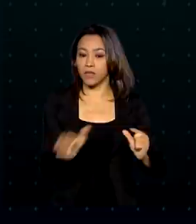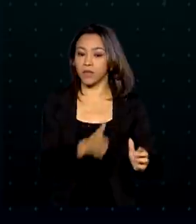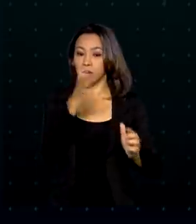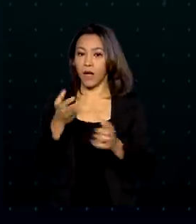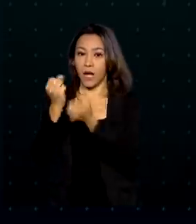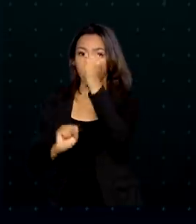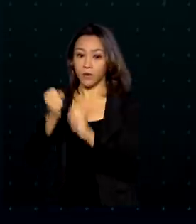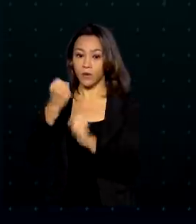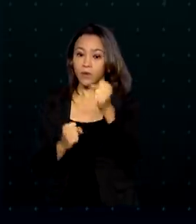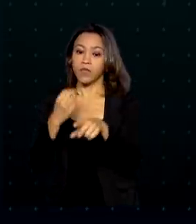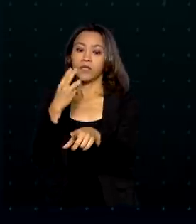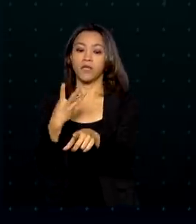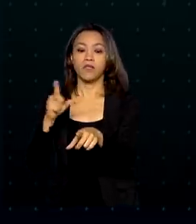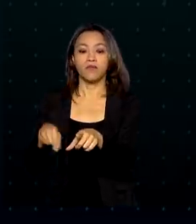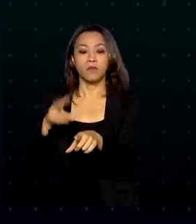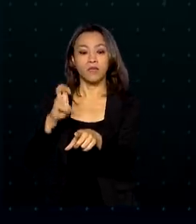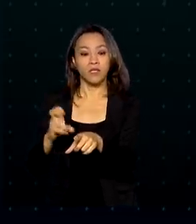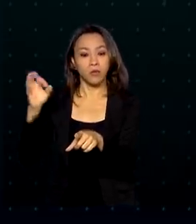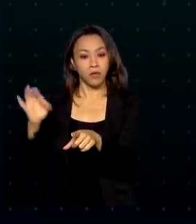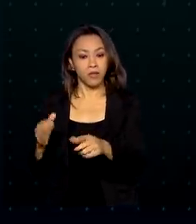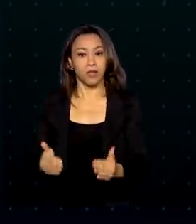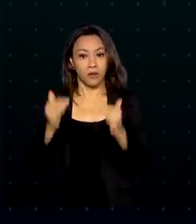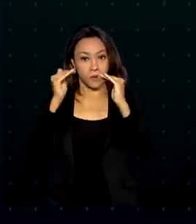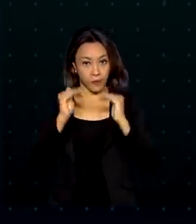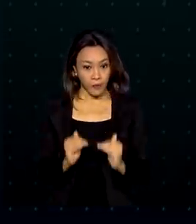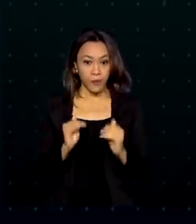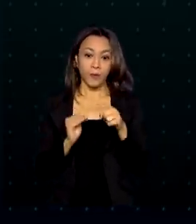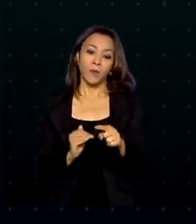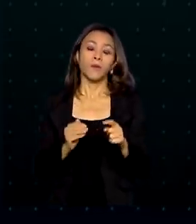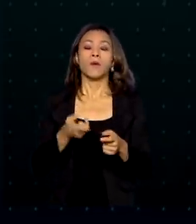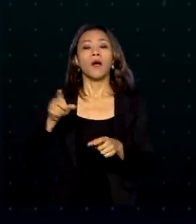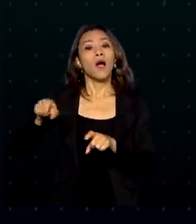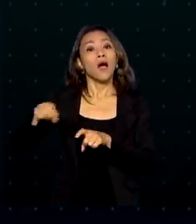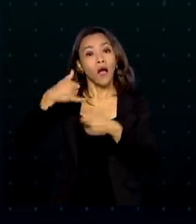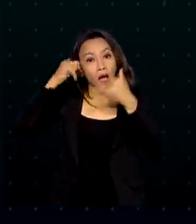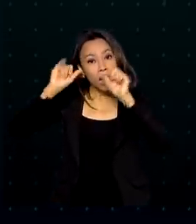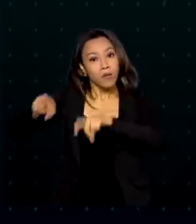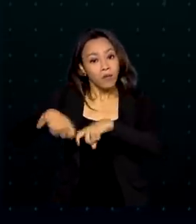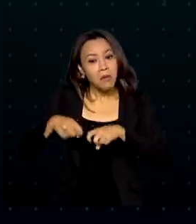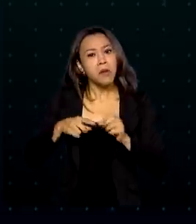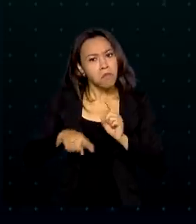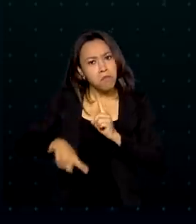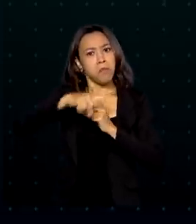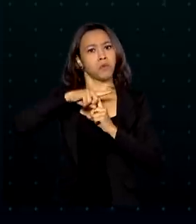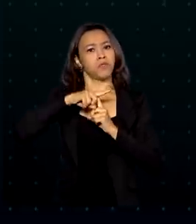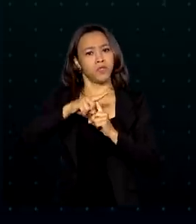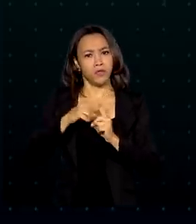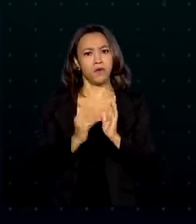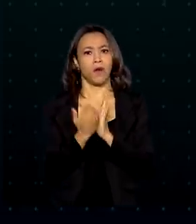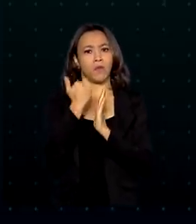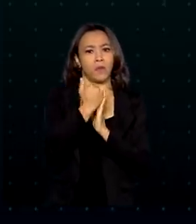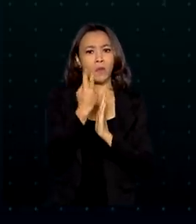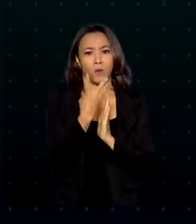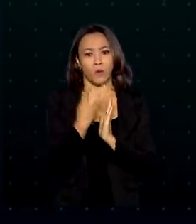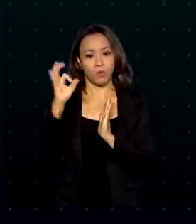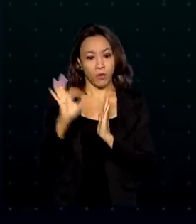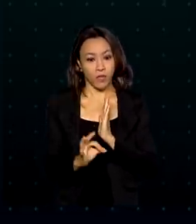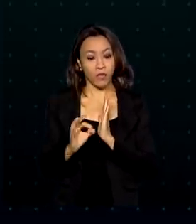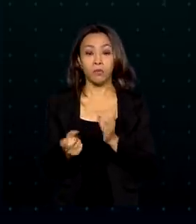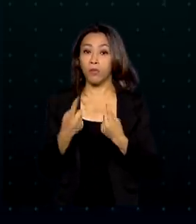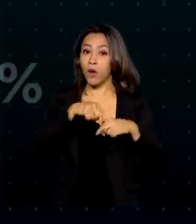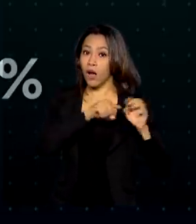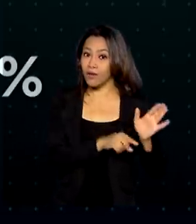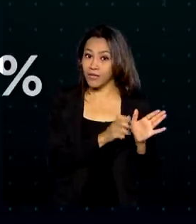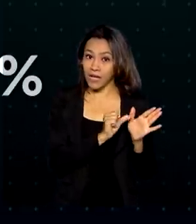indústria 3,5%. Já a agropecuária voltou a ter um ano positivo e cresceu 2%, impulsionada pelas